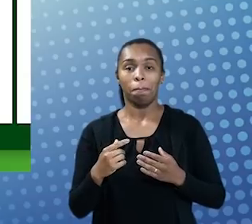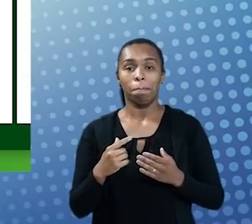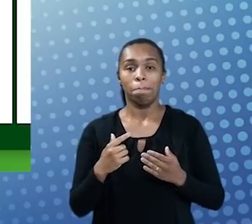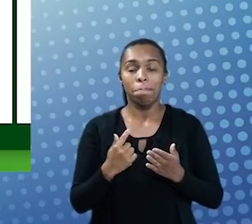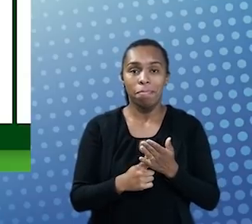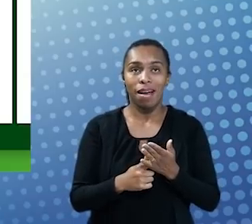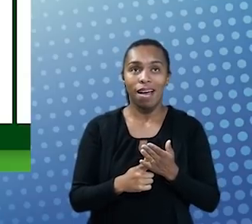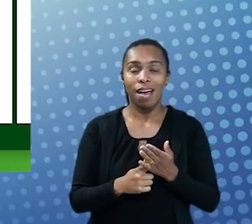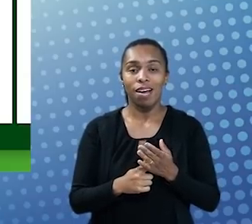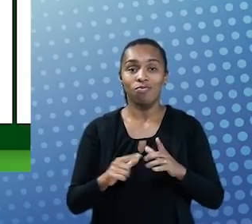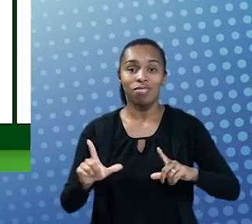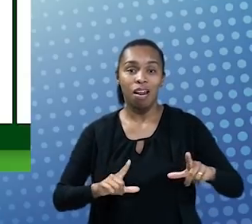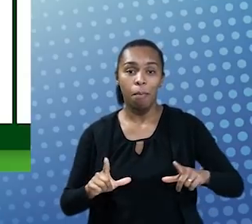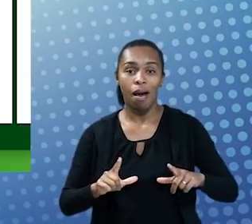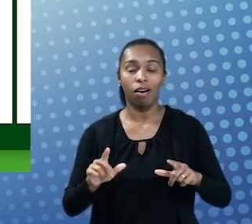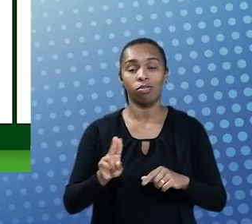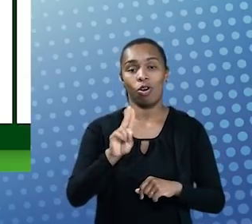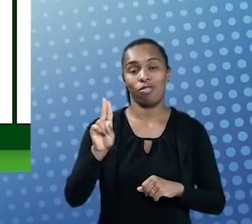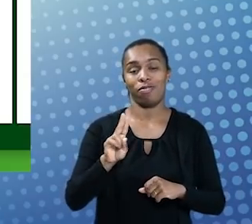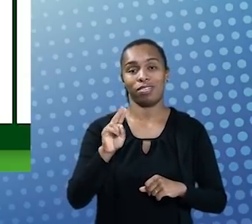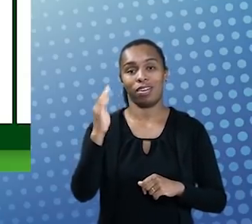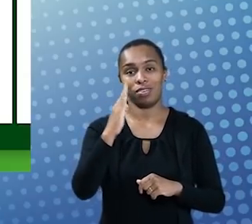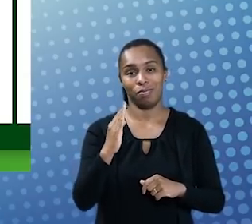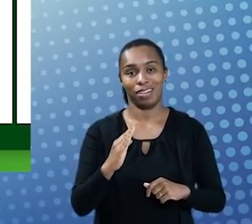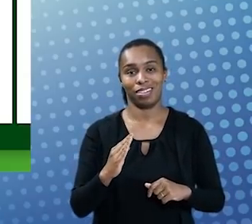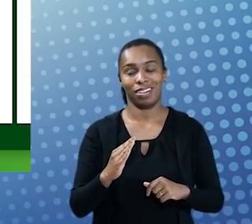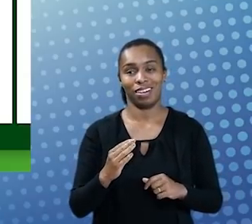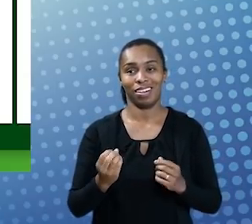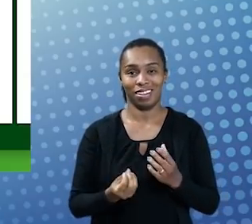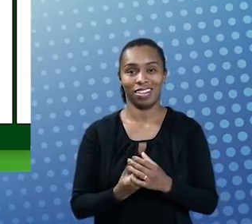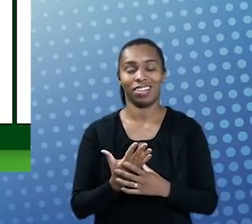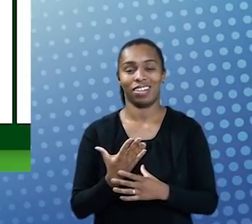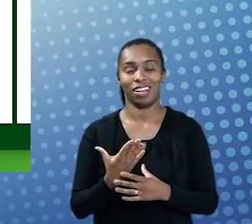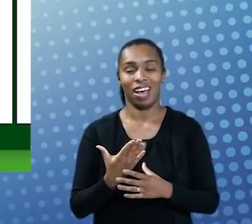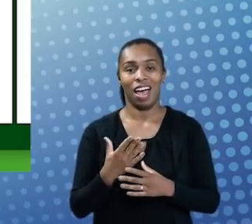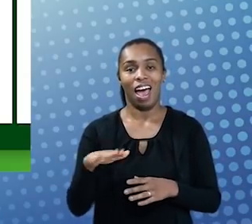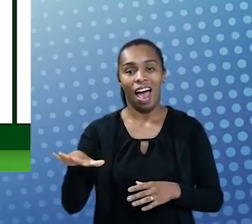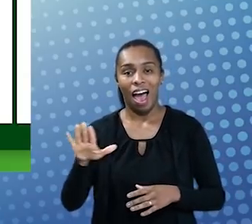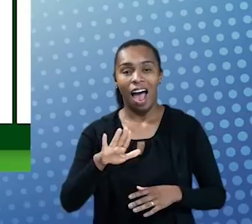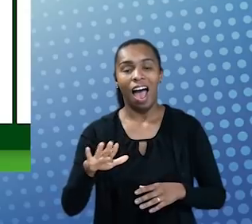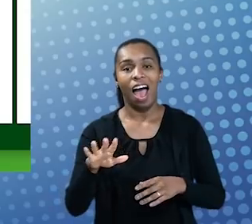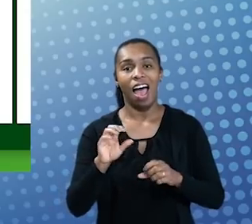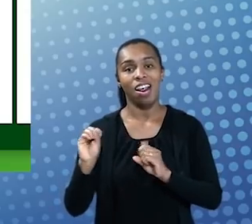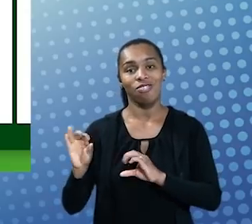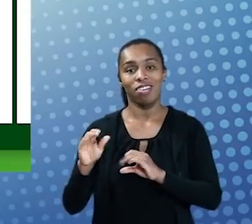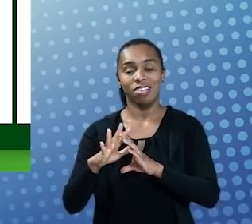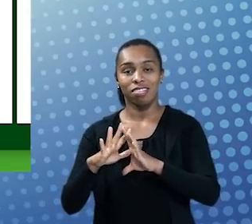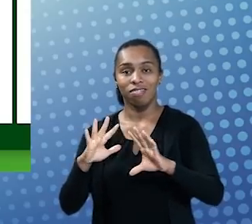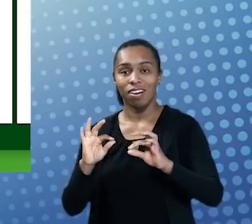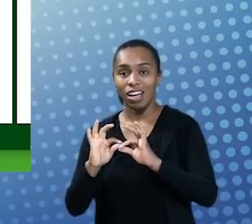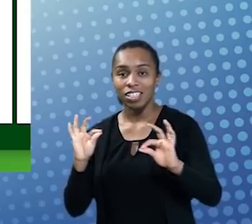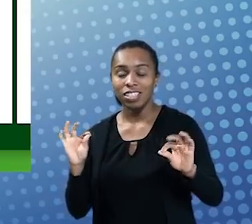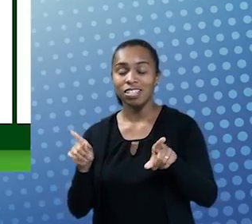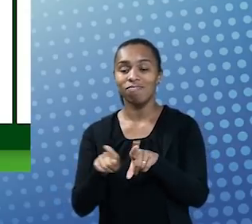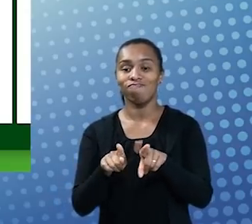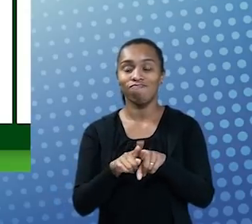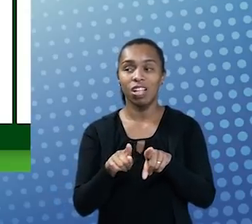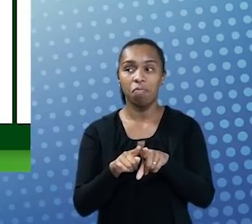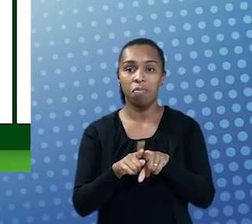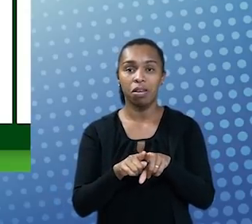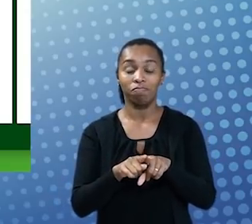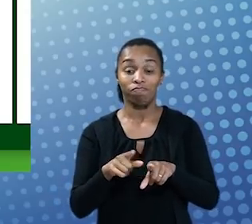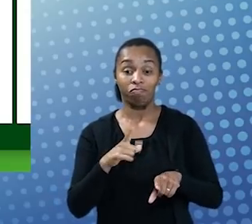públicas brasileiras, que são pioneiras na área de educação à distância, e também nos traz, momento,